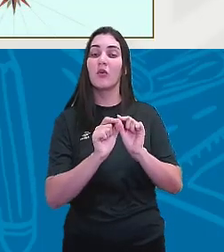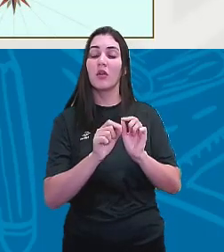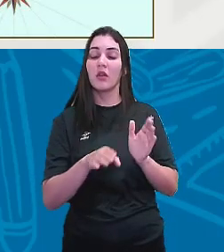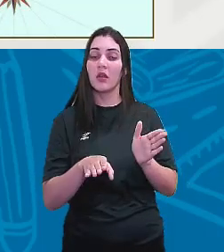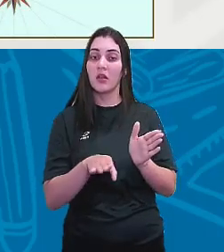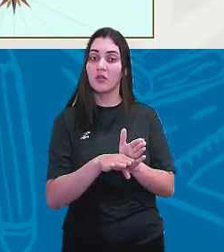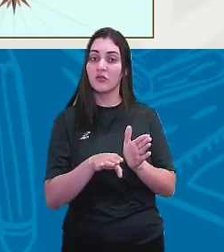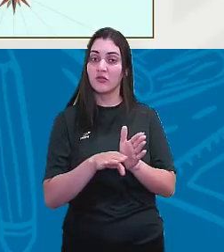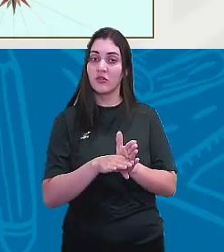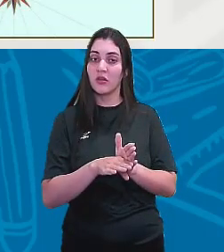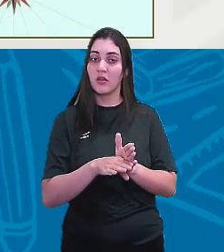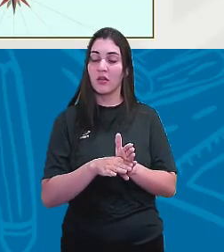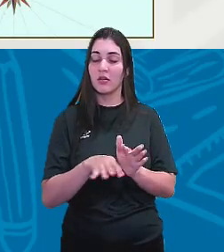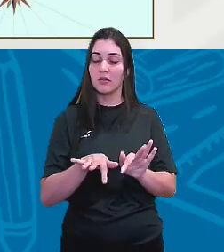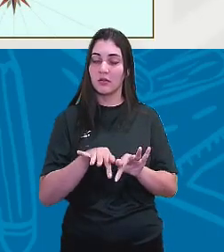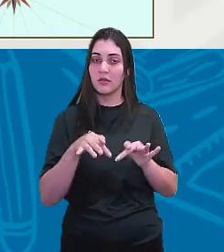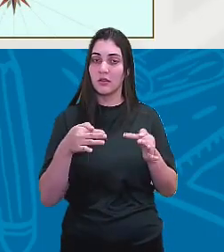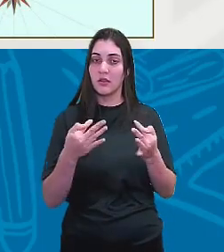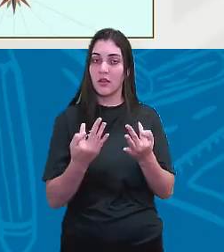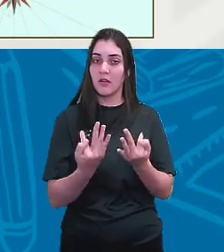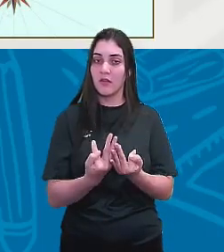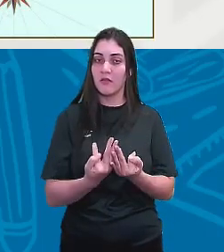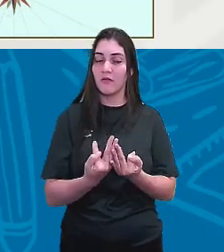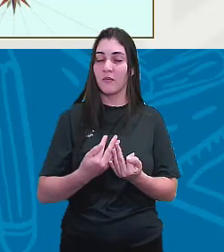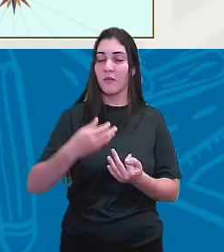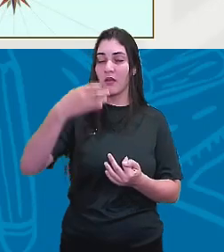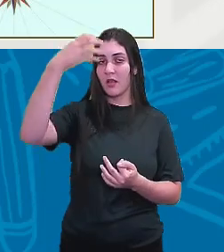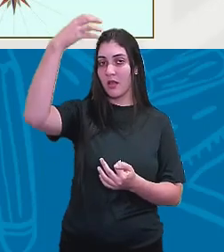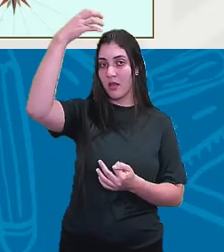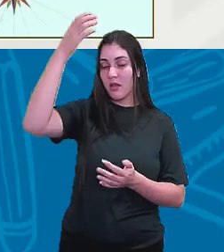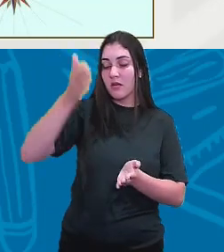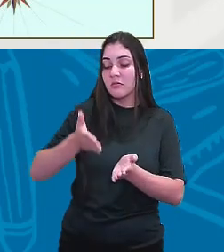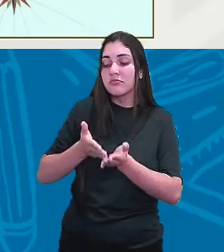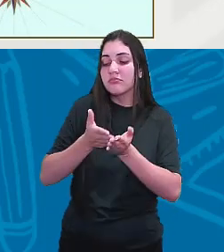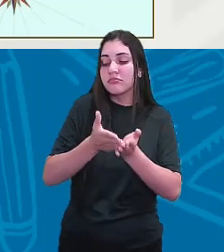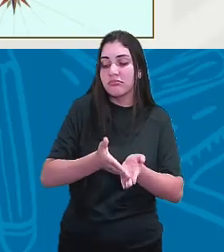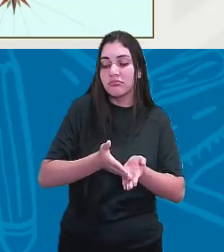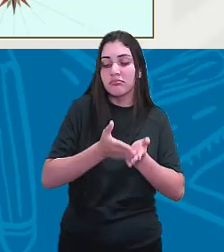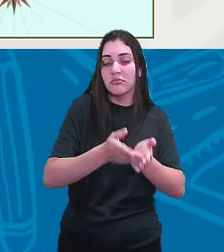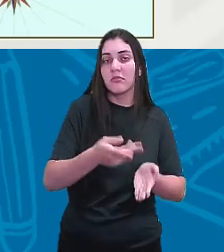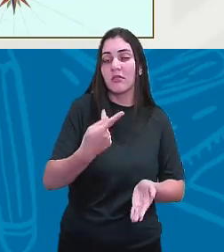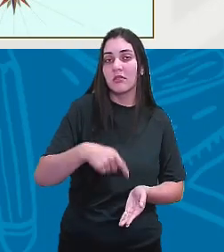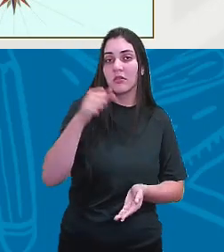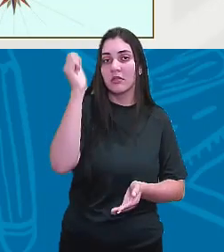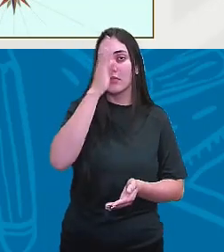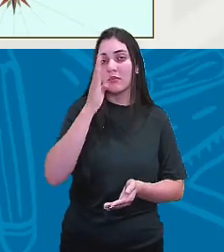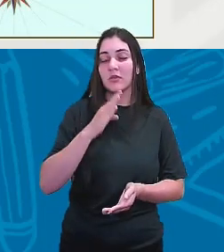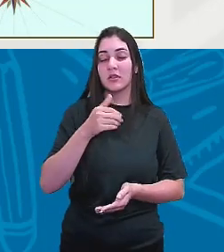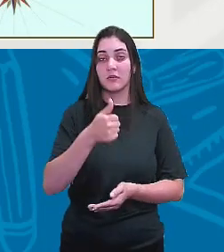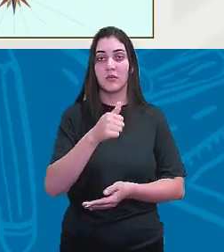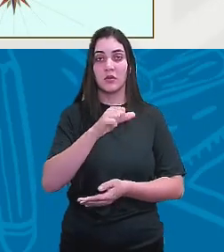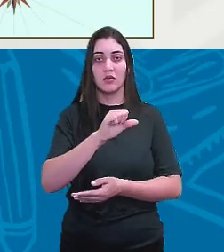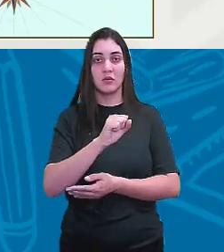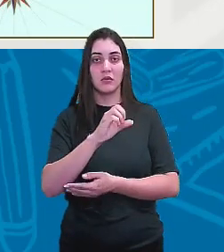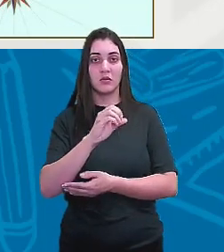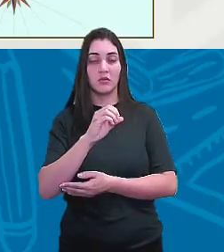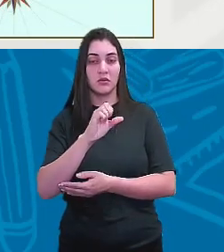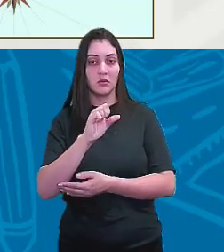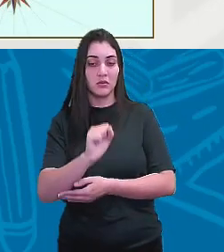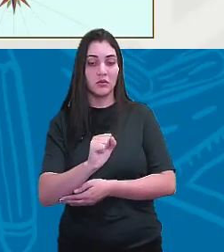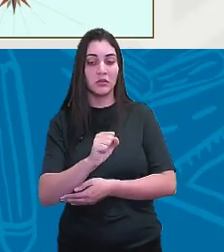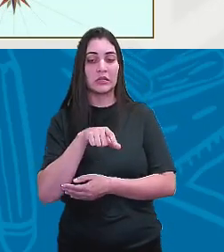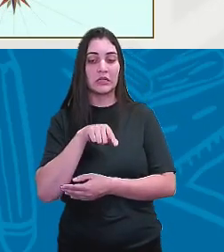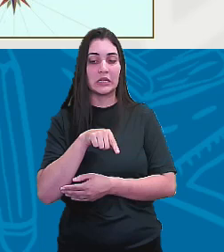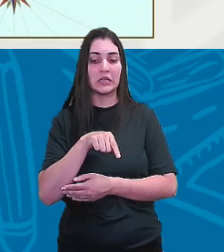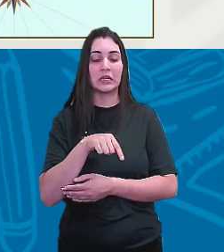família real aqui em 1808. A chegada da família real, ela é essencial para que,